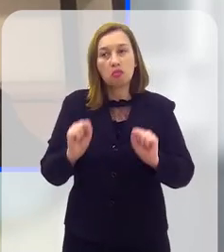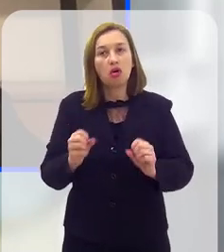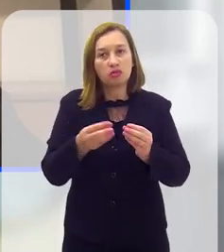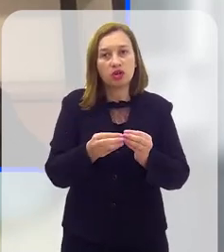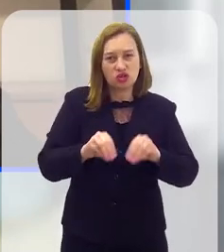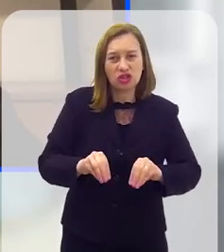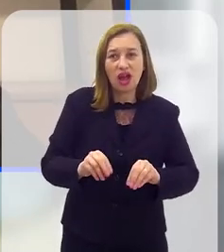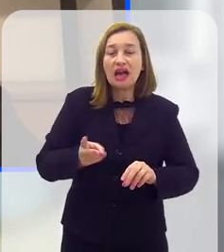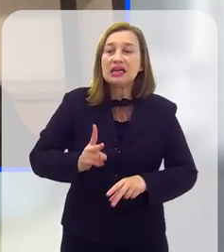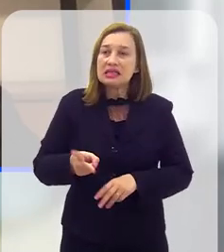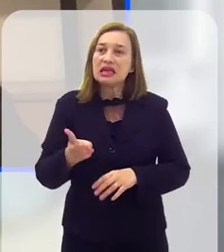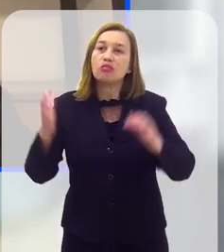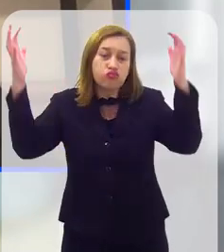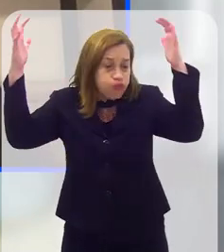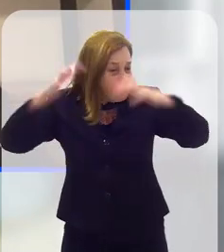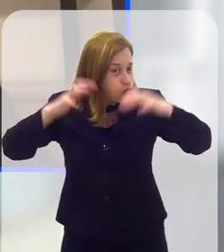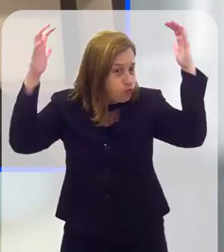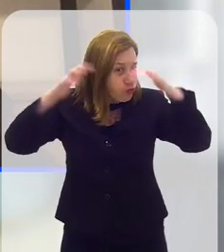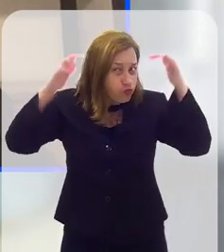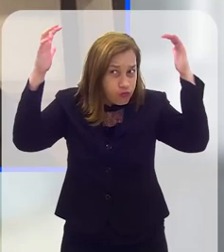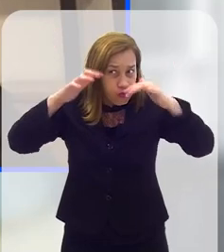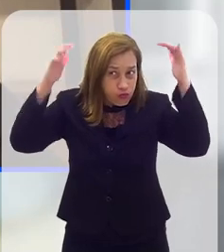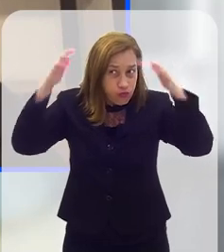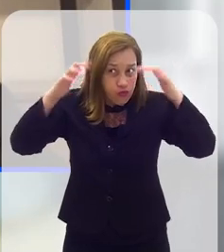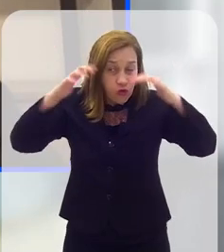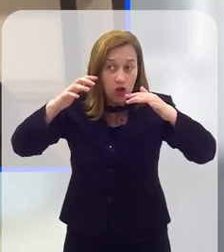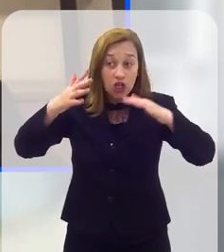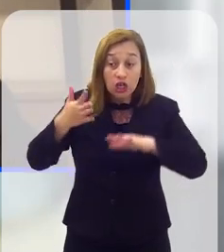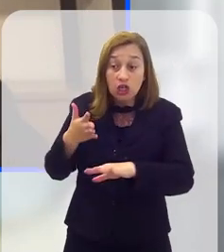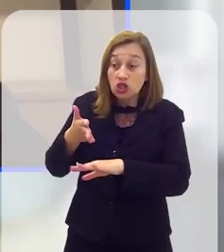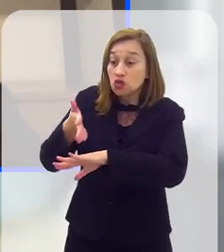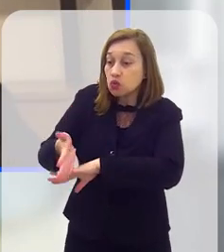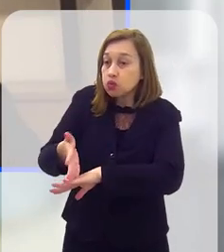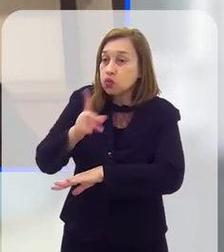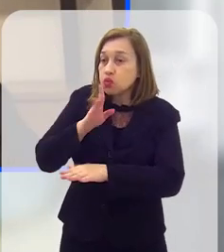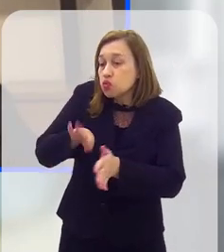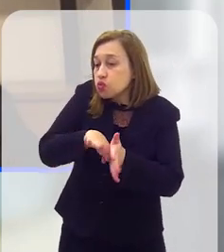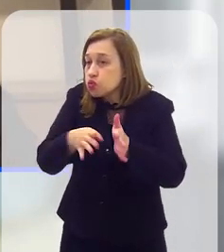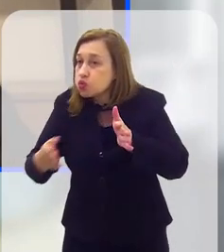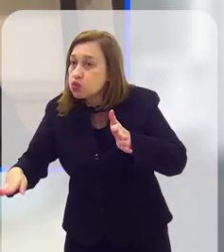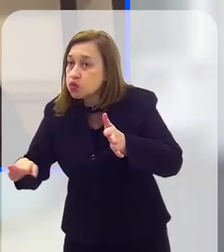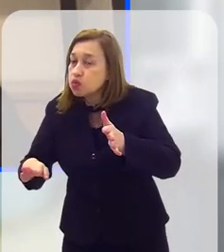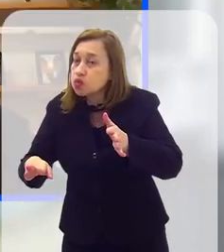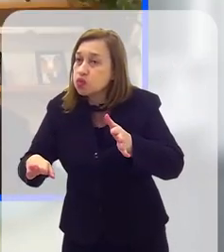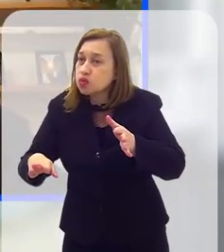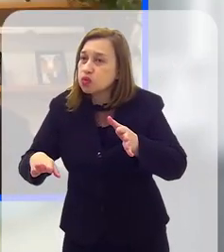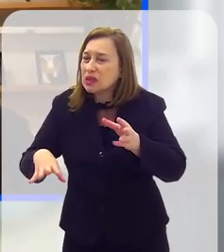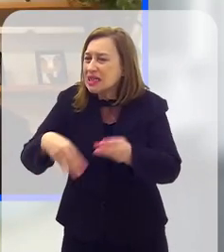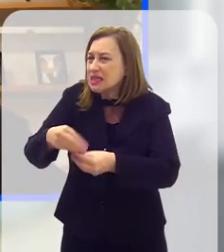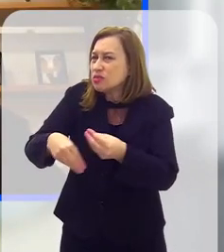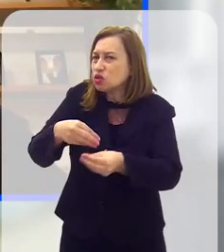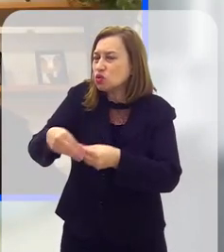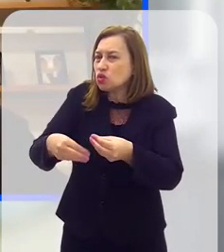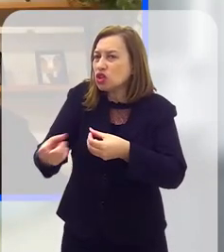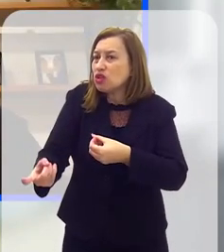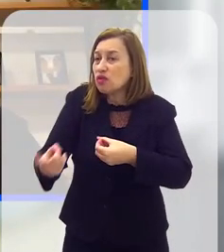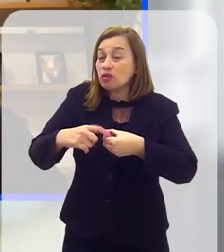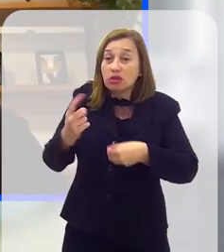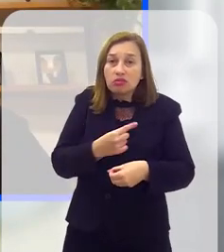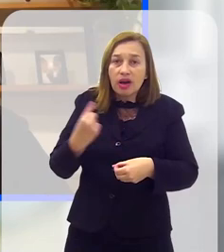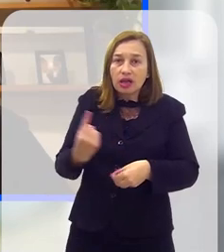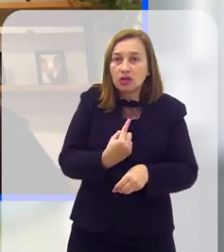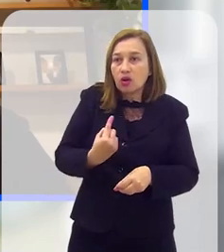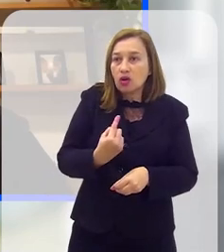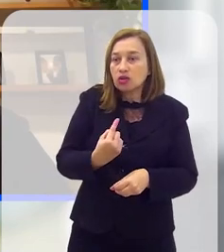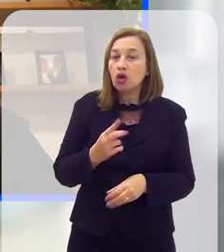ele vai acabar em algum lugar. E sempre por conta das chuvas, ele acaba indo para o mar, acaba se decompondo, virando os microplásticos e voltando